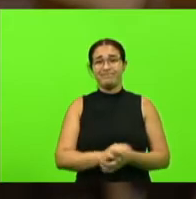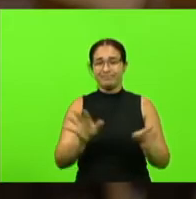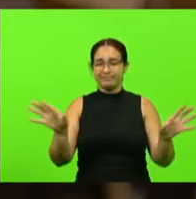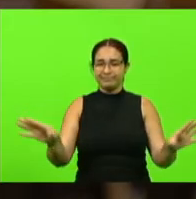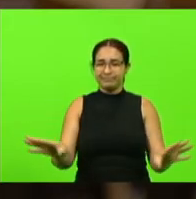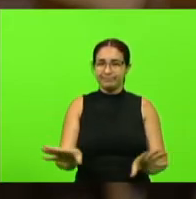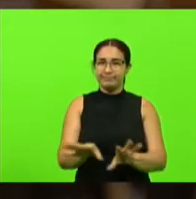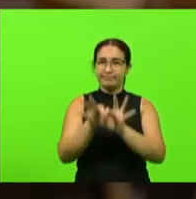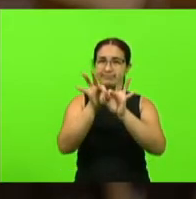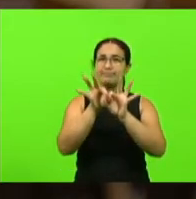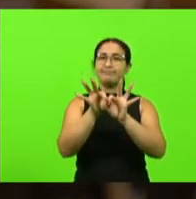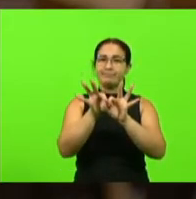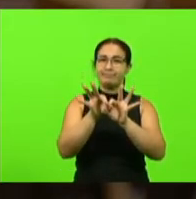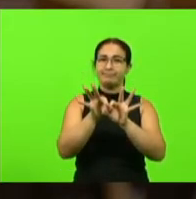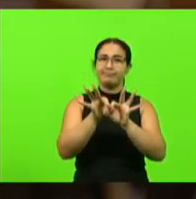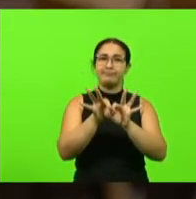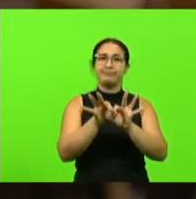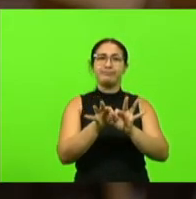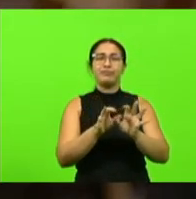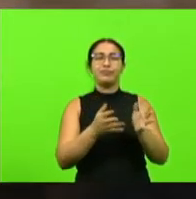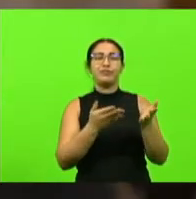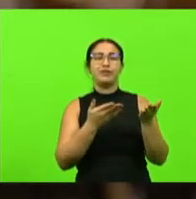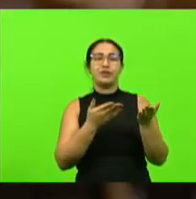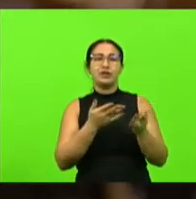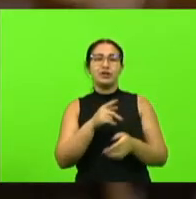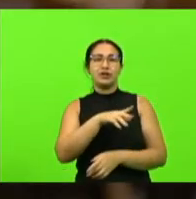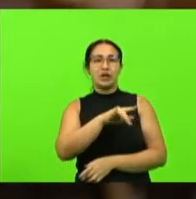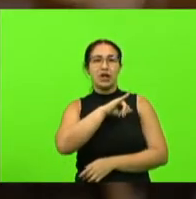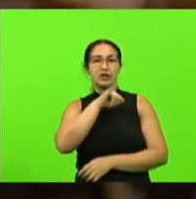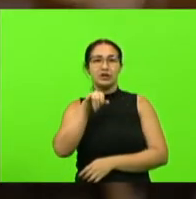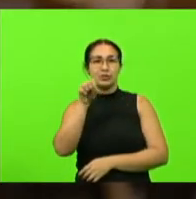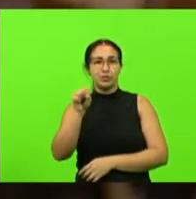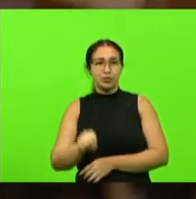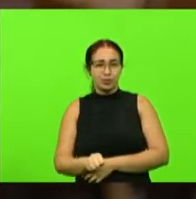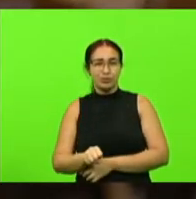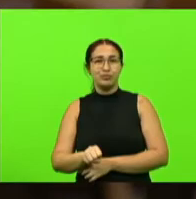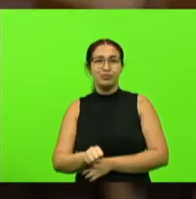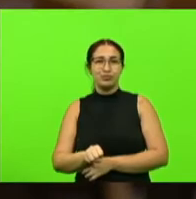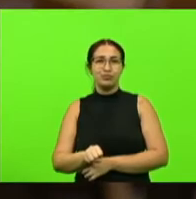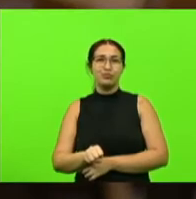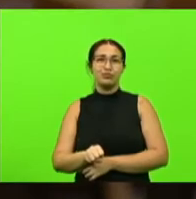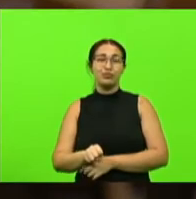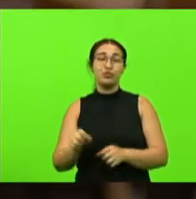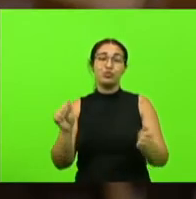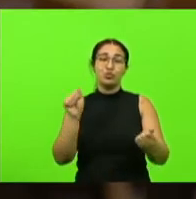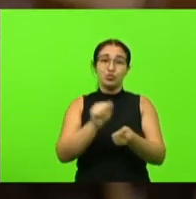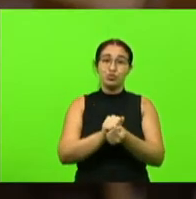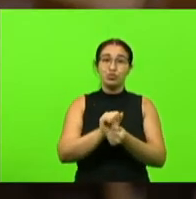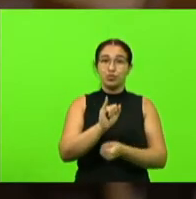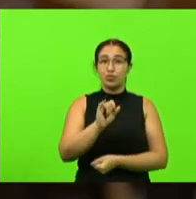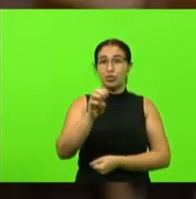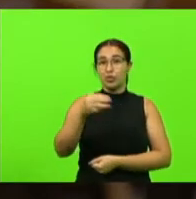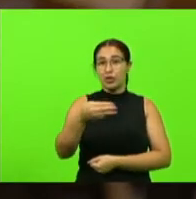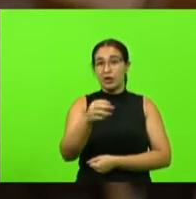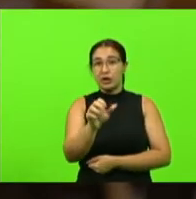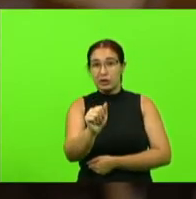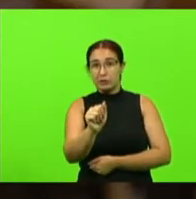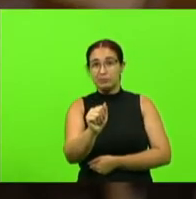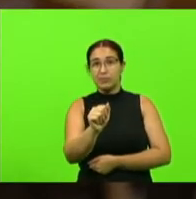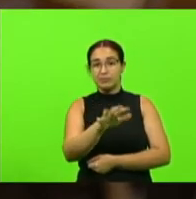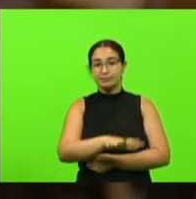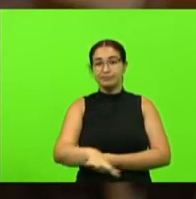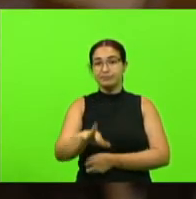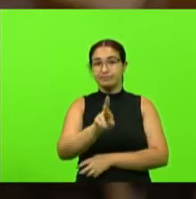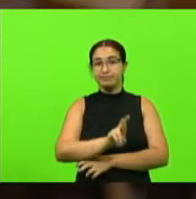de fundação jaraguense do meio ambiente com o IMA que é o responsável pelo meio ambiente aqui